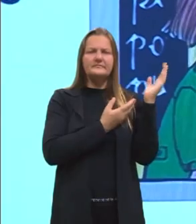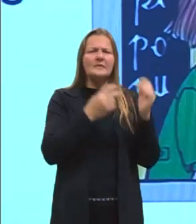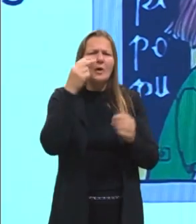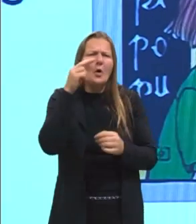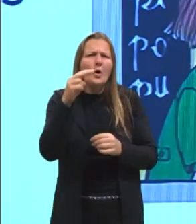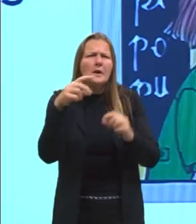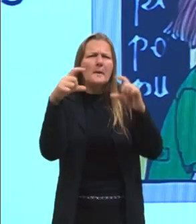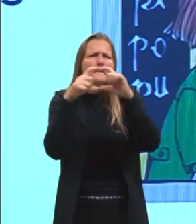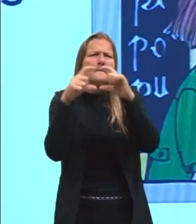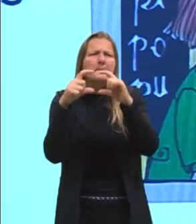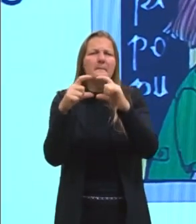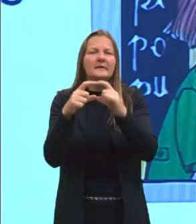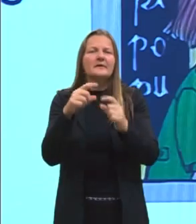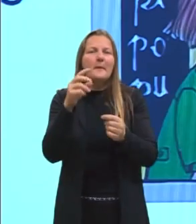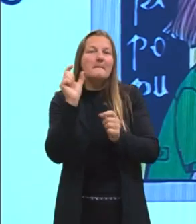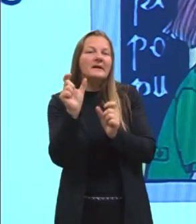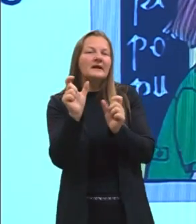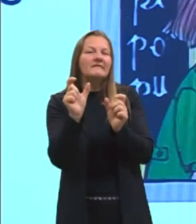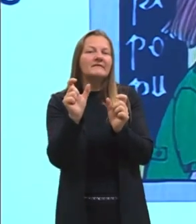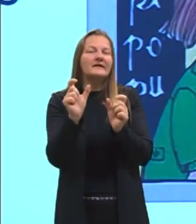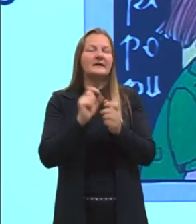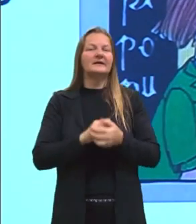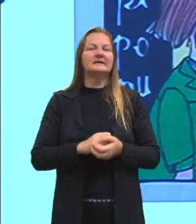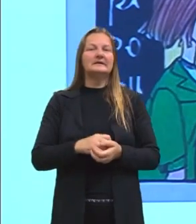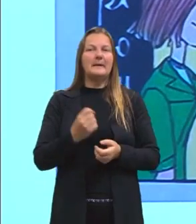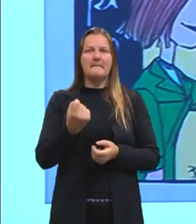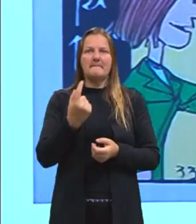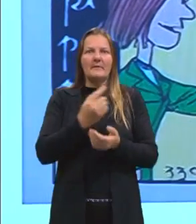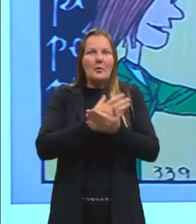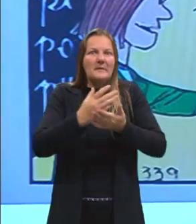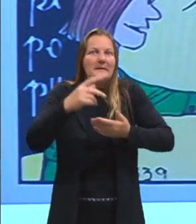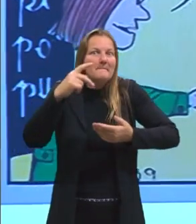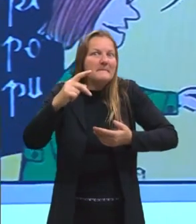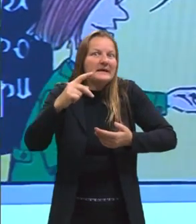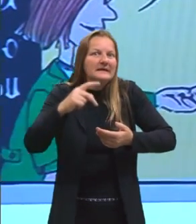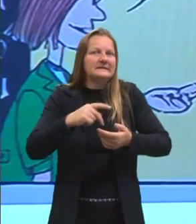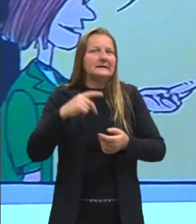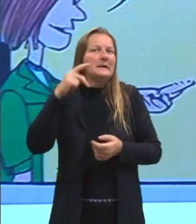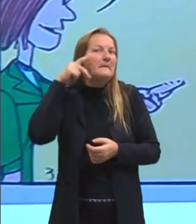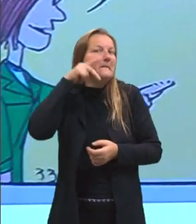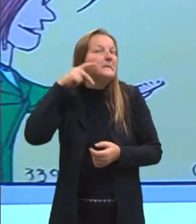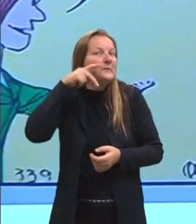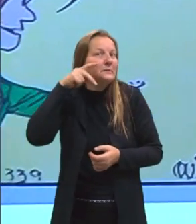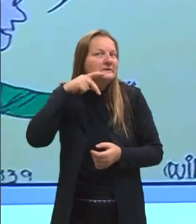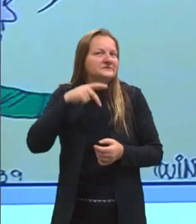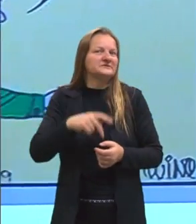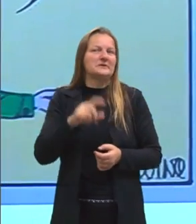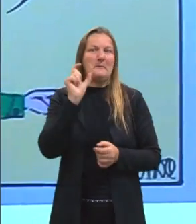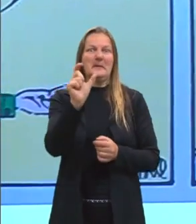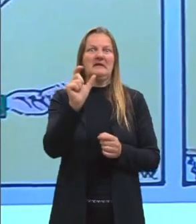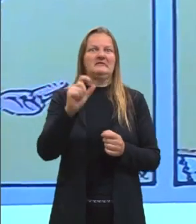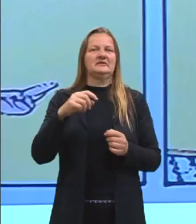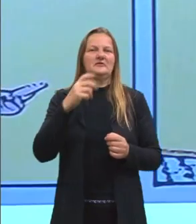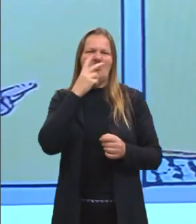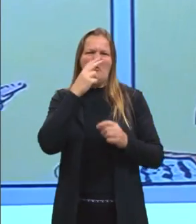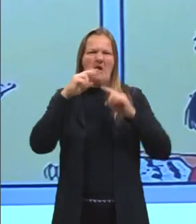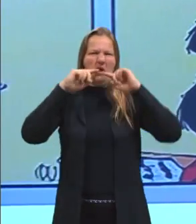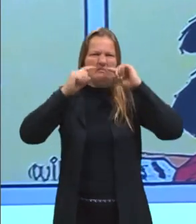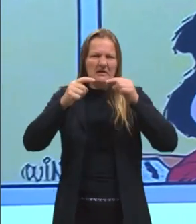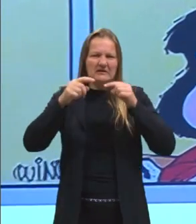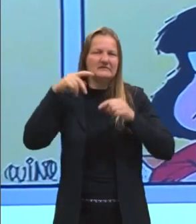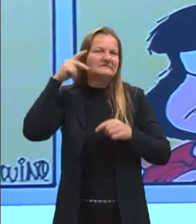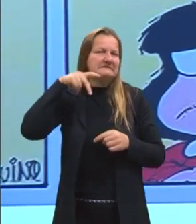que começa com P. XI vai ser um daqueles palavrões e tal, né? Política. E daí ele falou, e falou mesmo.